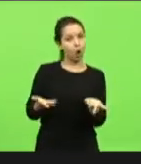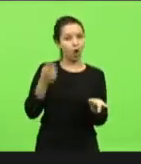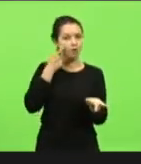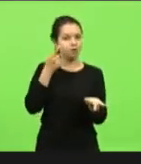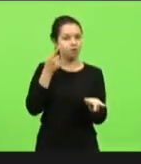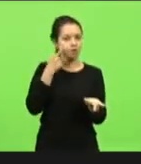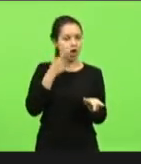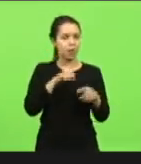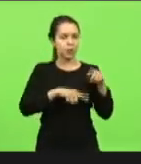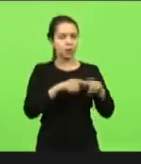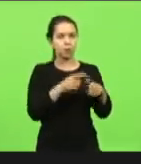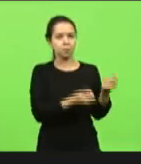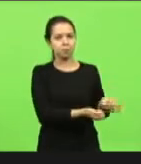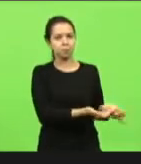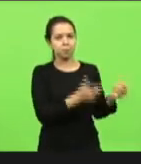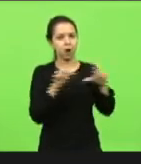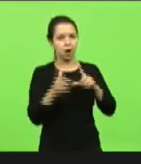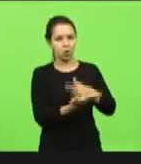tá patrocinando o que?